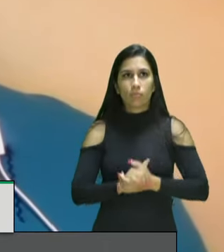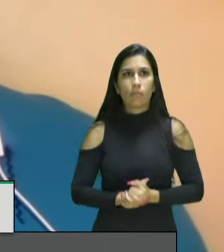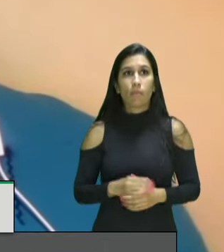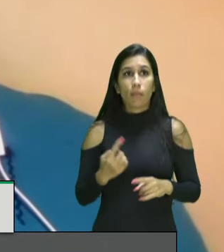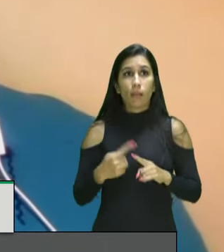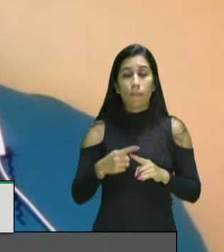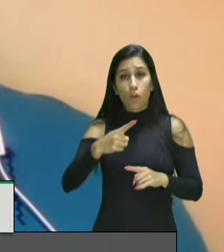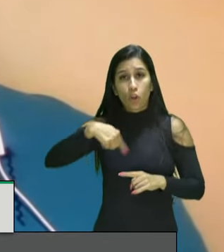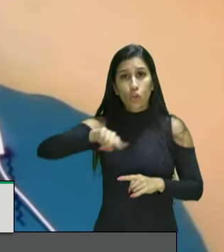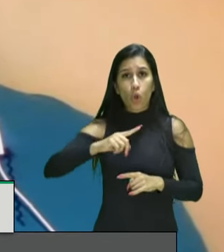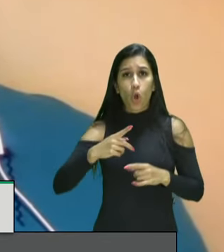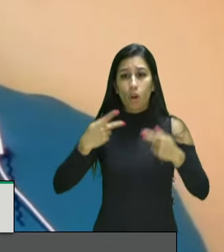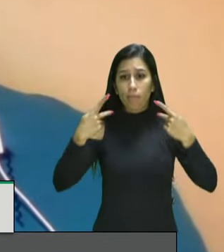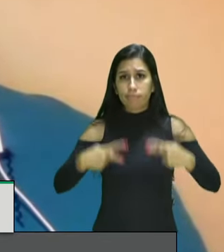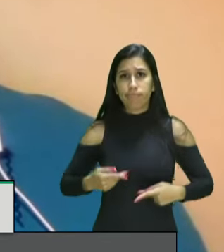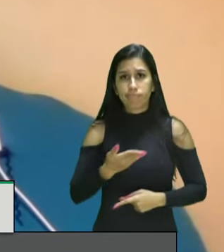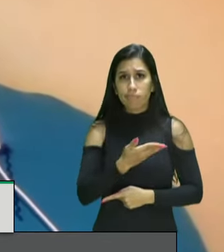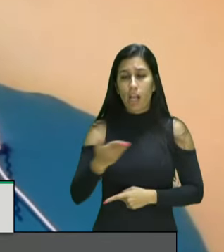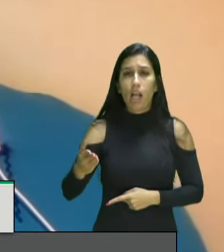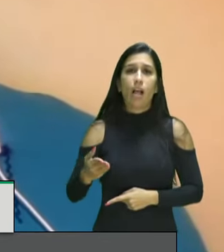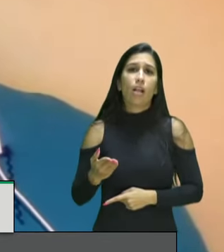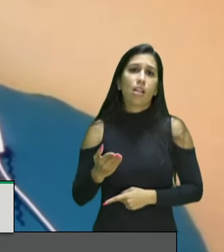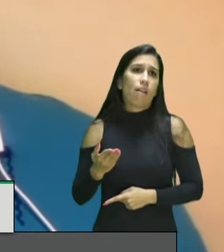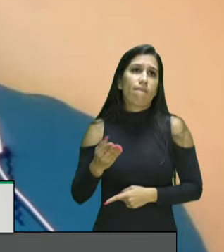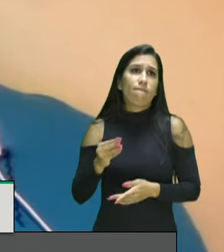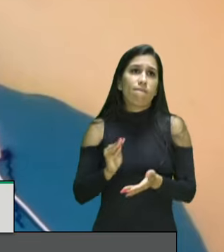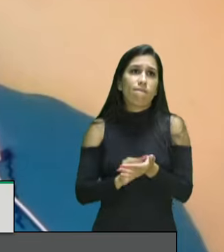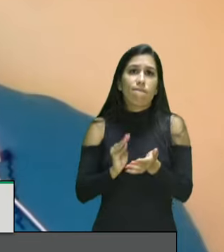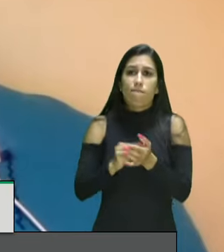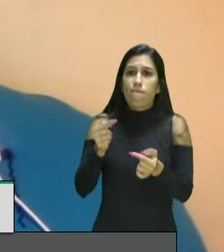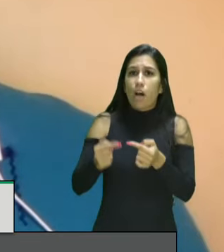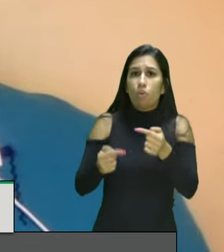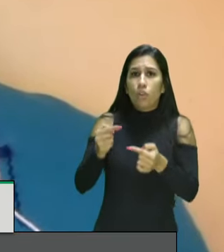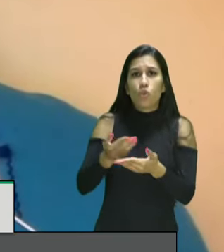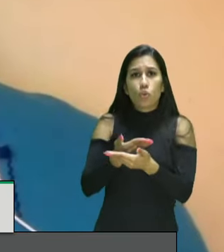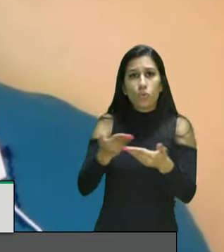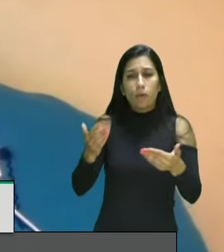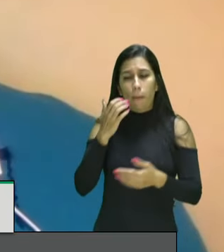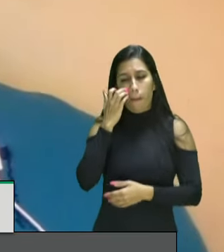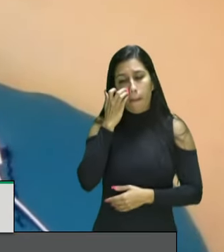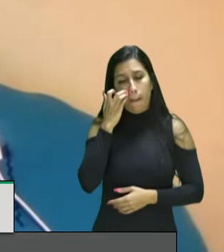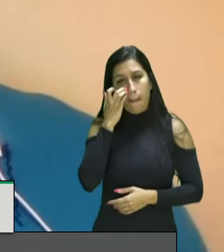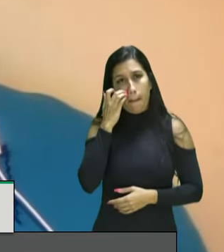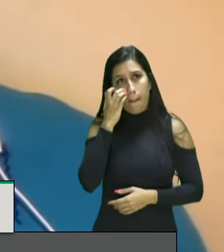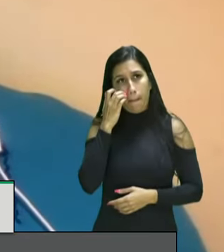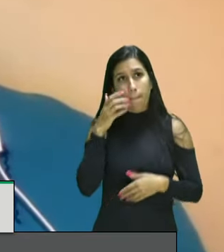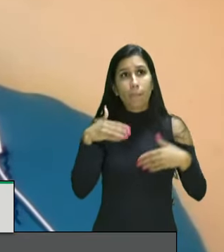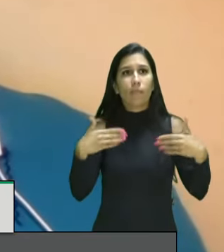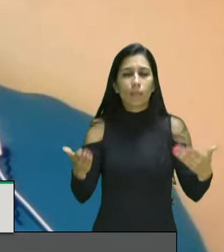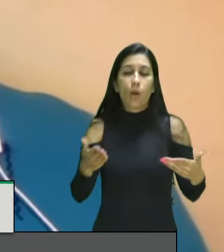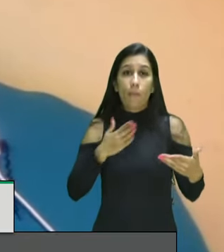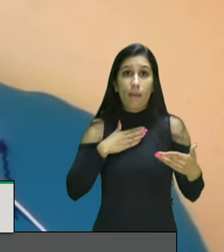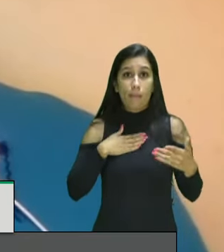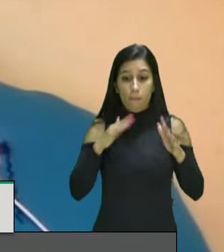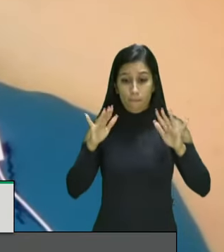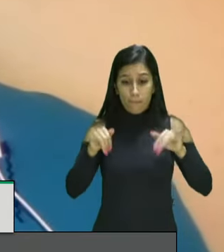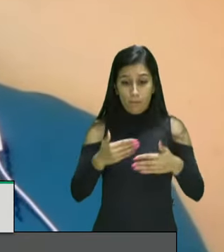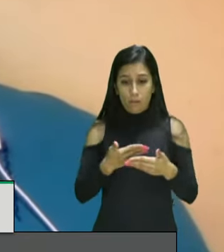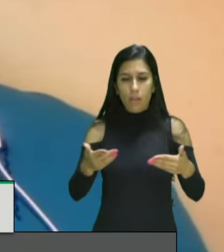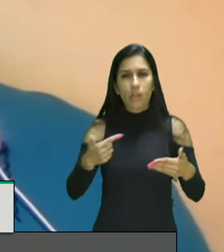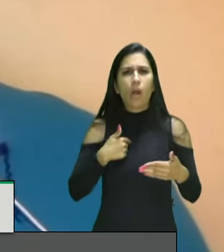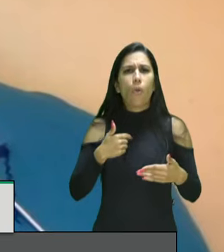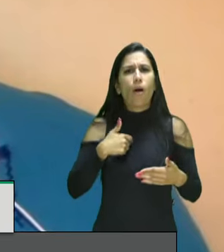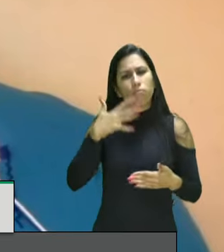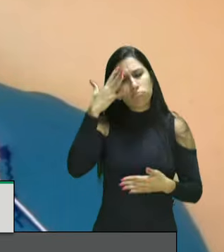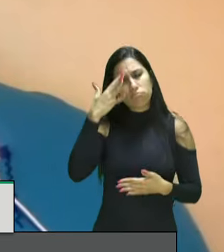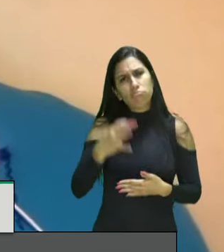comportamento sequer é levado em conta na discussão de concessões e renovações diante disso já caminhando para a finalização considero que é